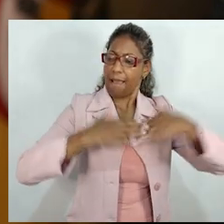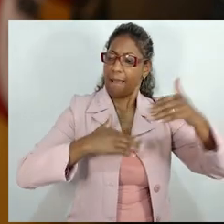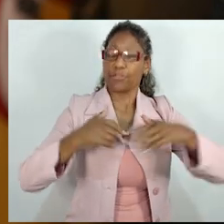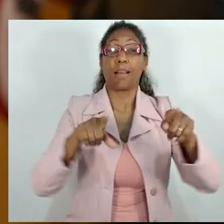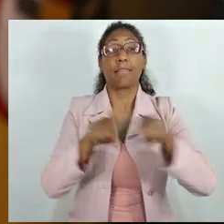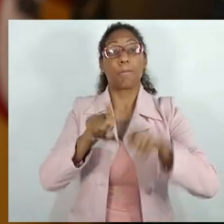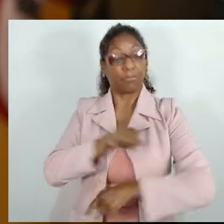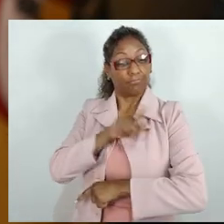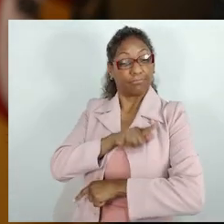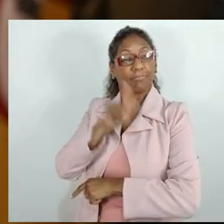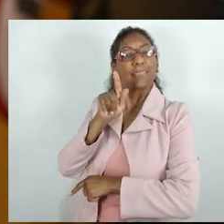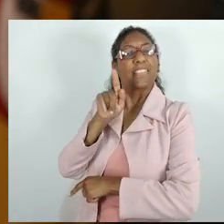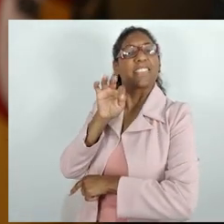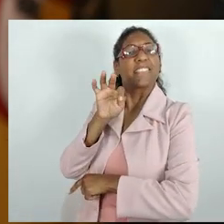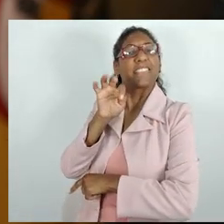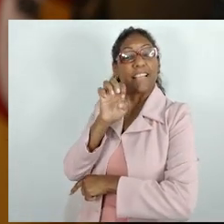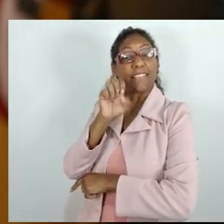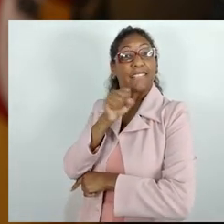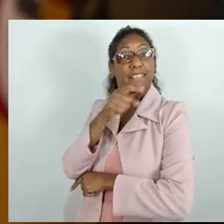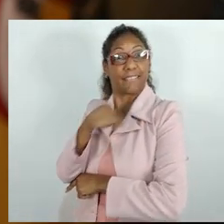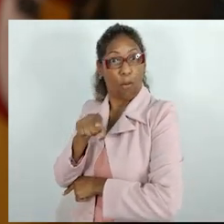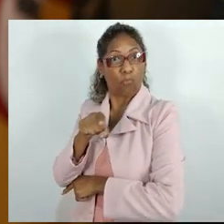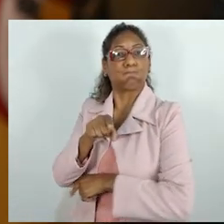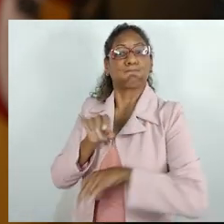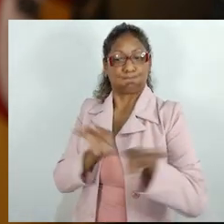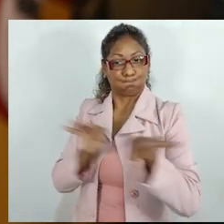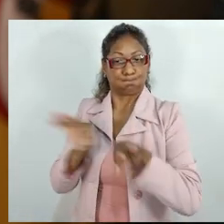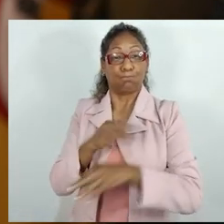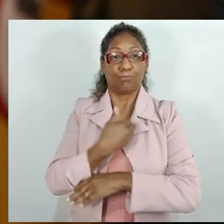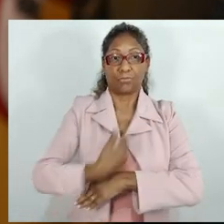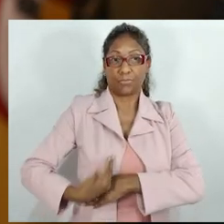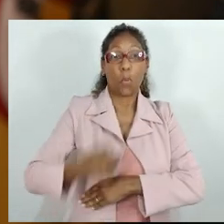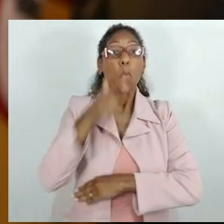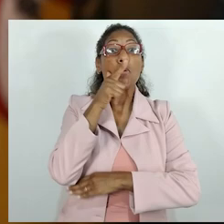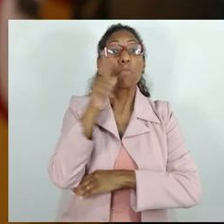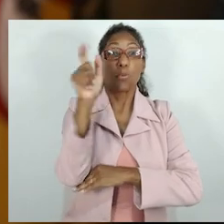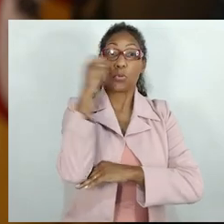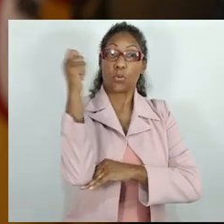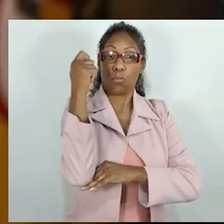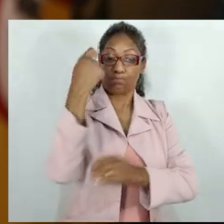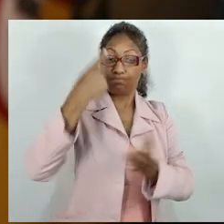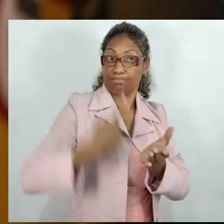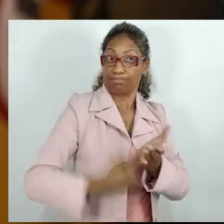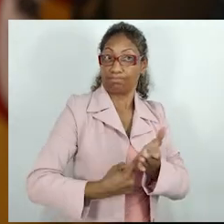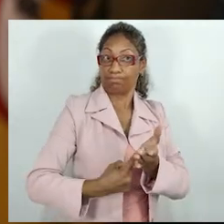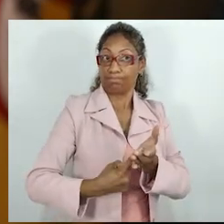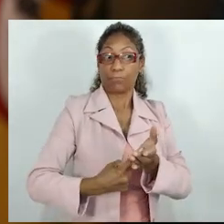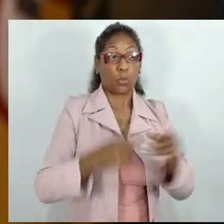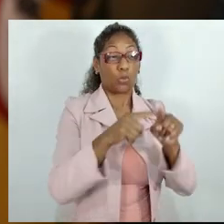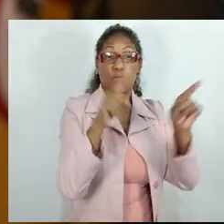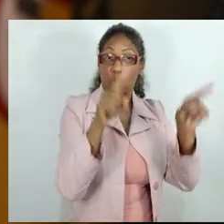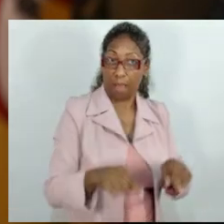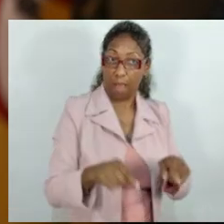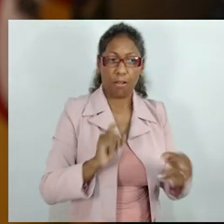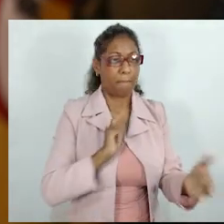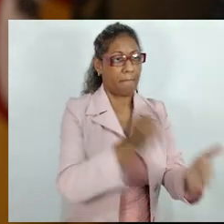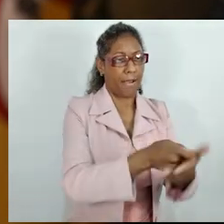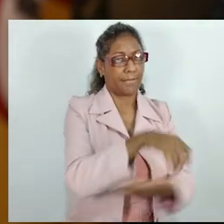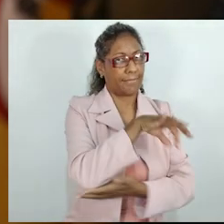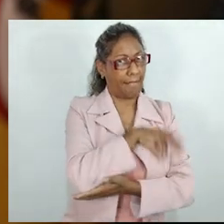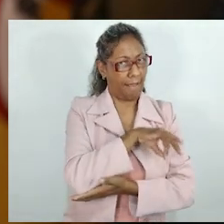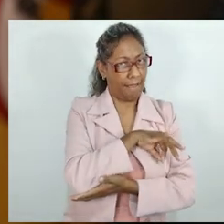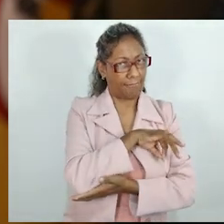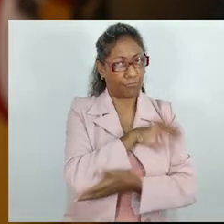Essas ações e a gestão adequada do Caixa do Estado fazem com que o Rio Grande do Sul consiga honrar os seus compromissos com os servidores,